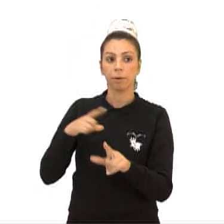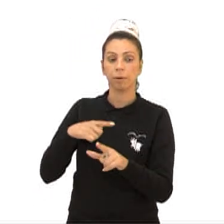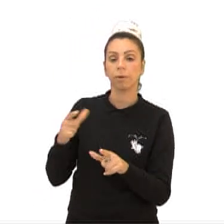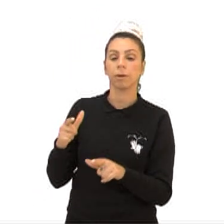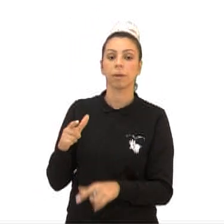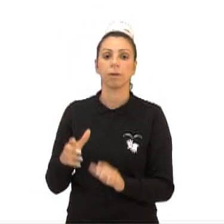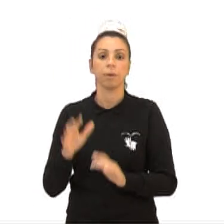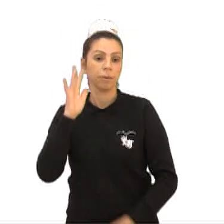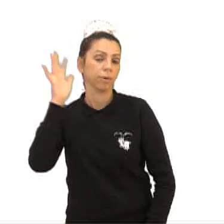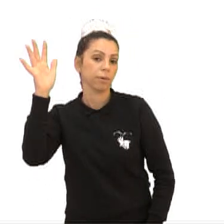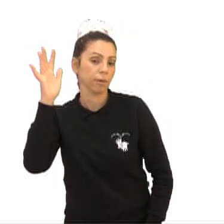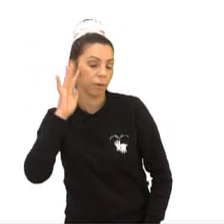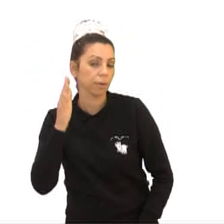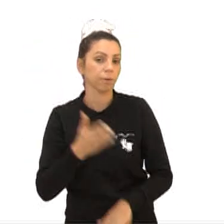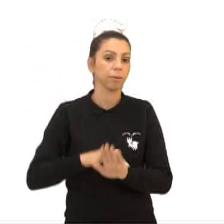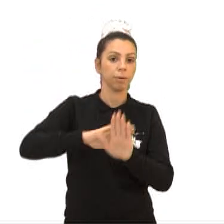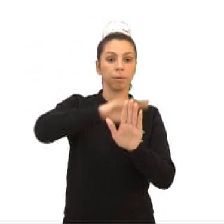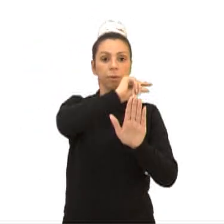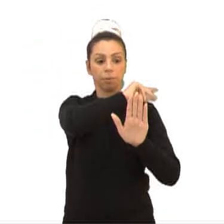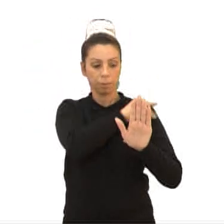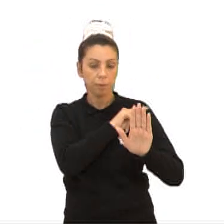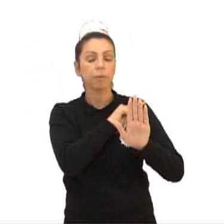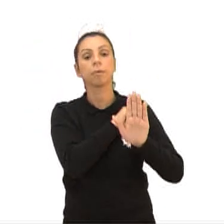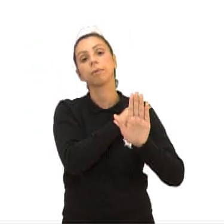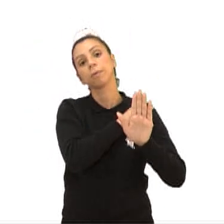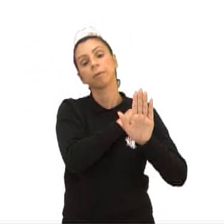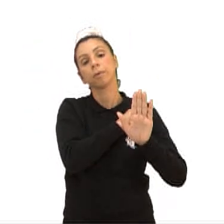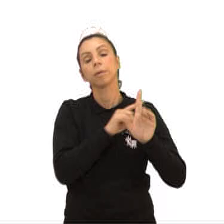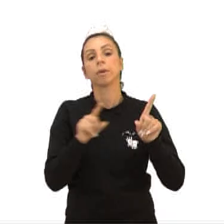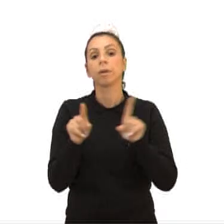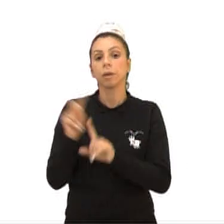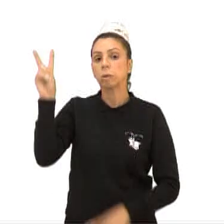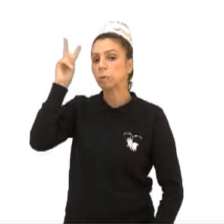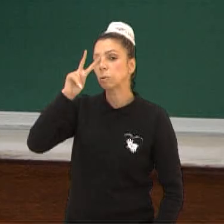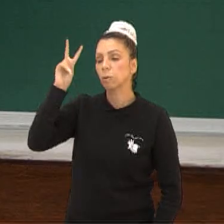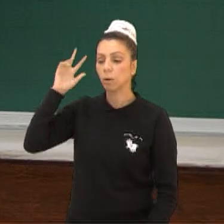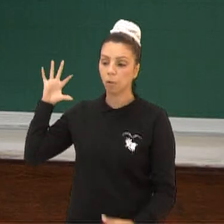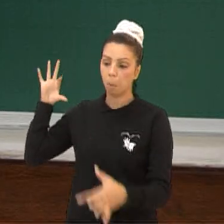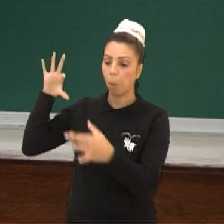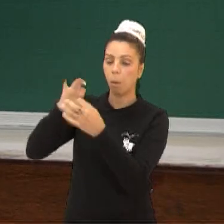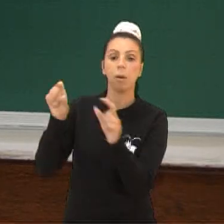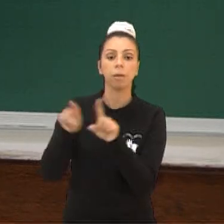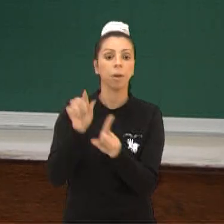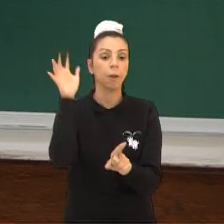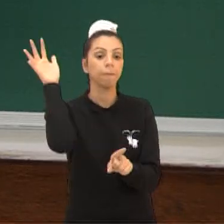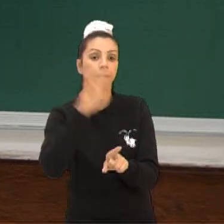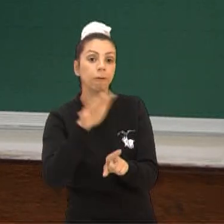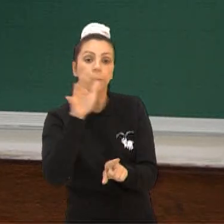ideológicos, práticos, trazendo a história, suas concepções e suas influências.